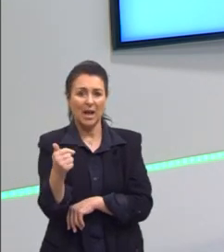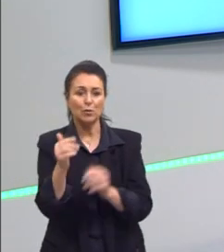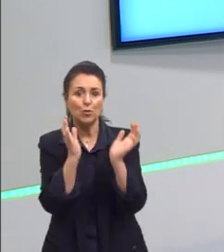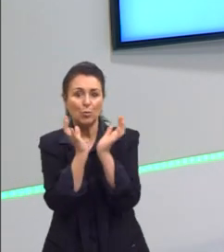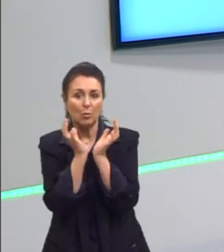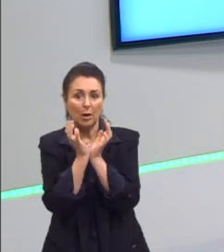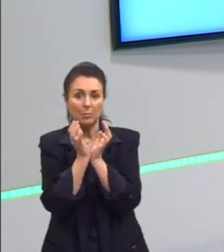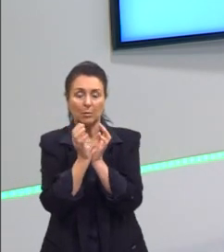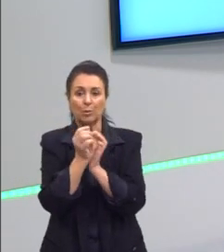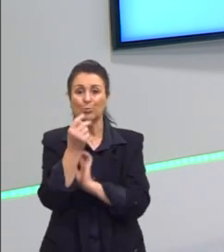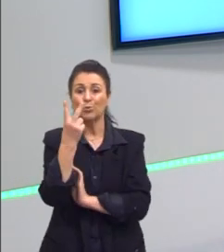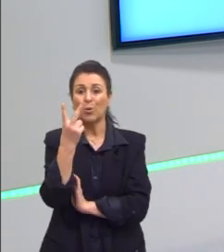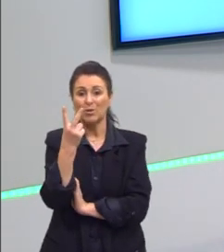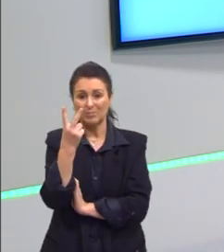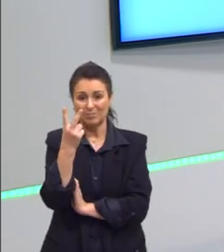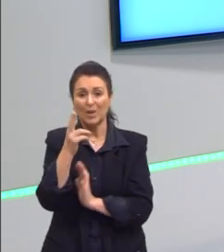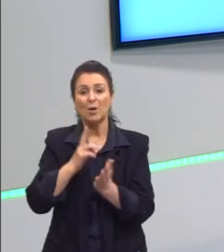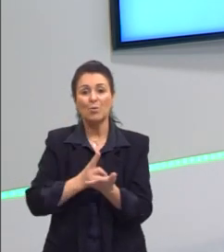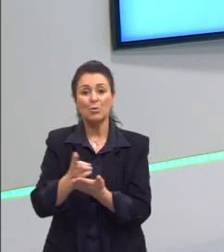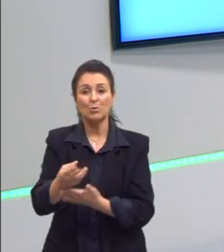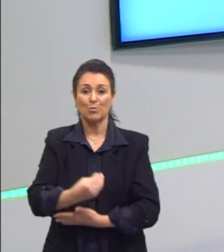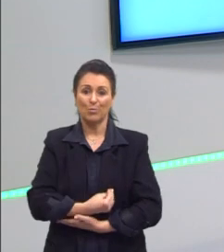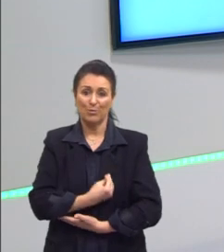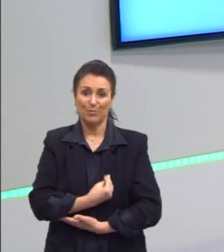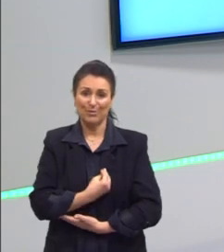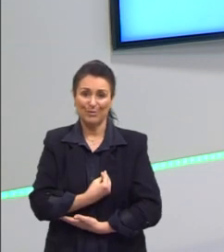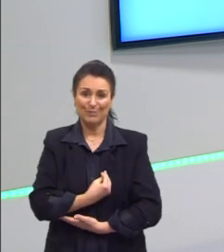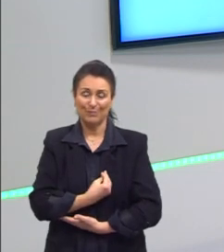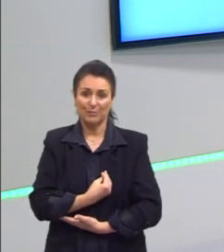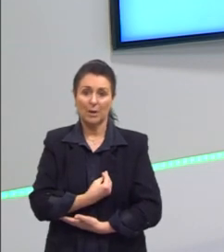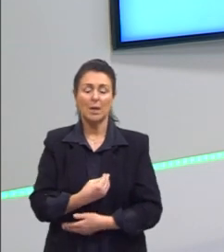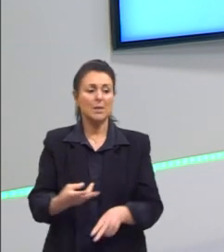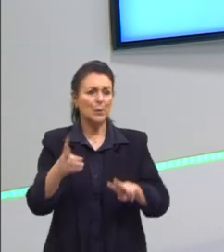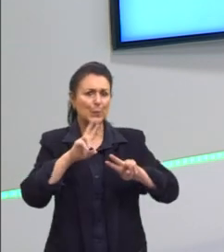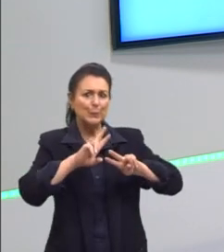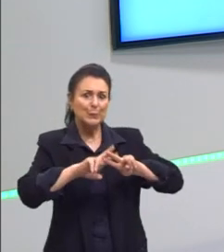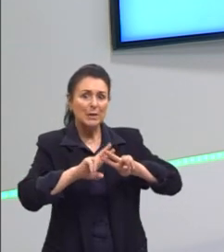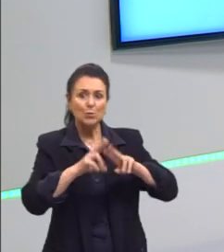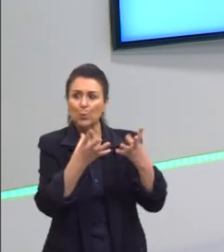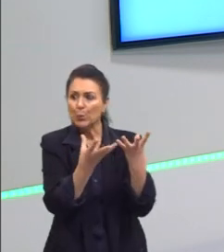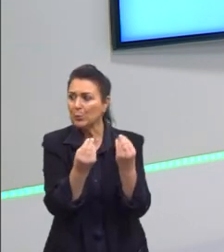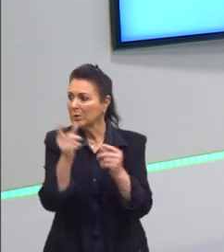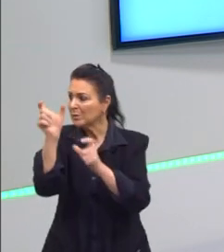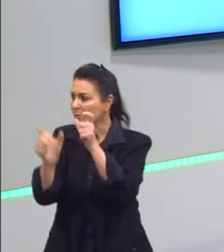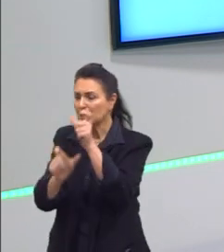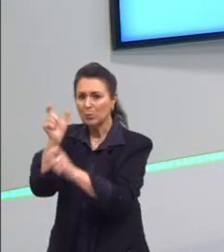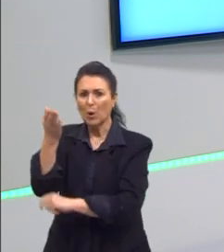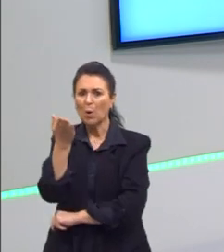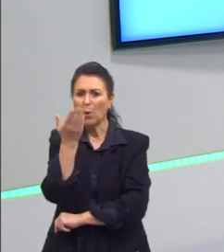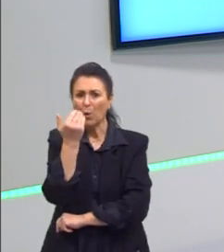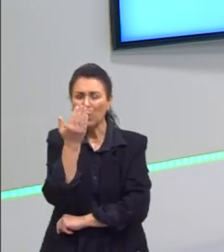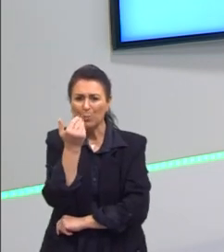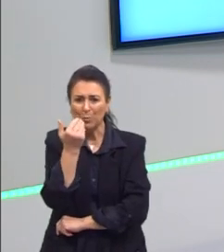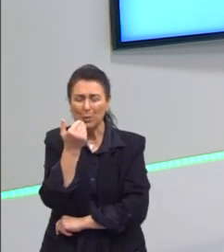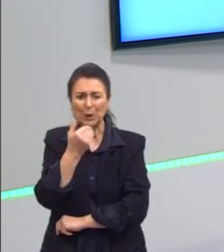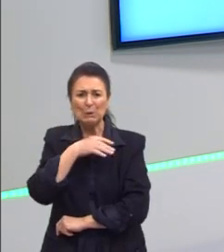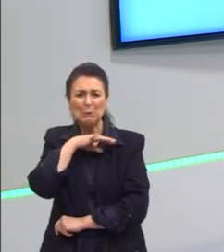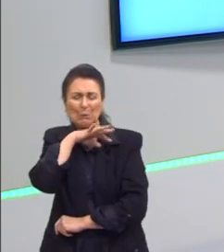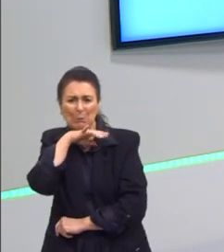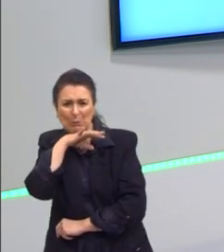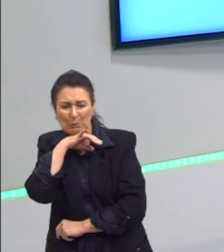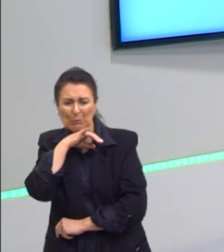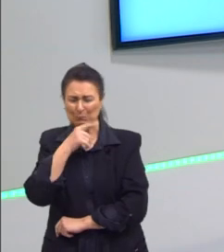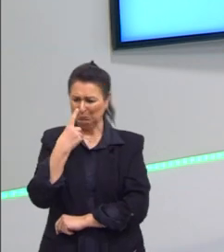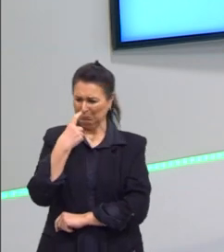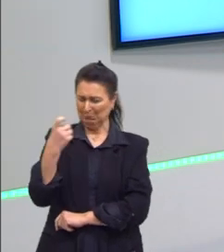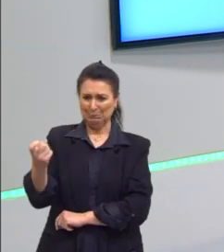dois sobrevivem nessa prisão, porque eles eram presos também com muita gente junto, comendo comida podre, bebendo uma